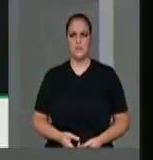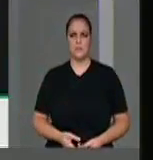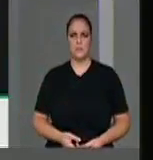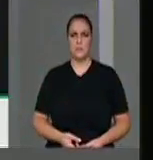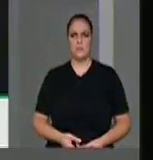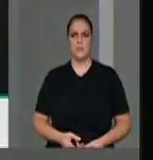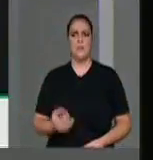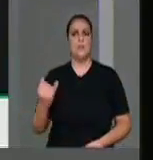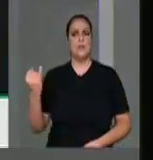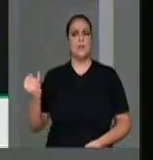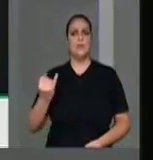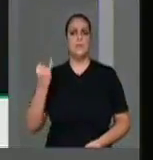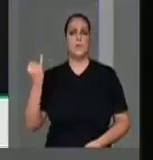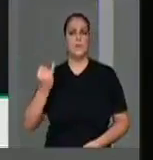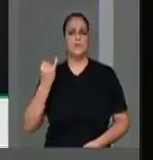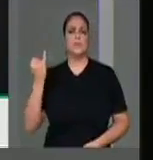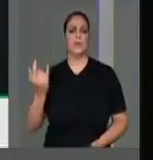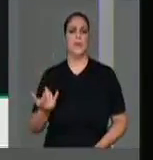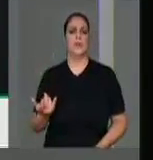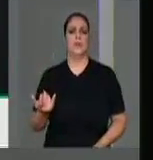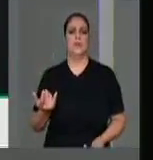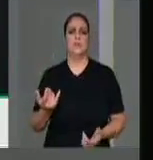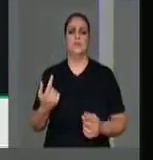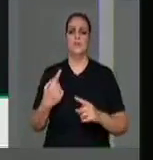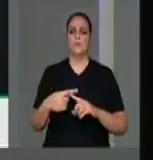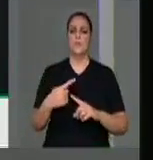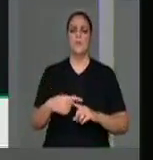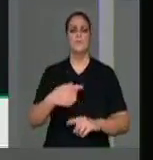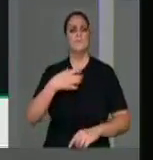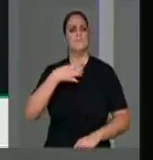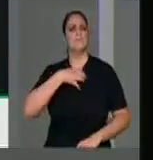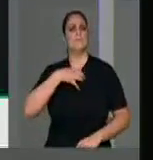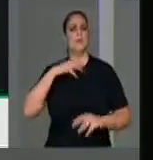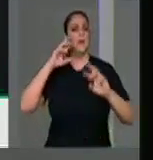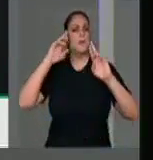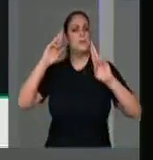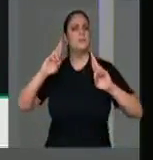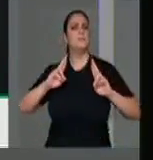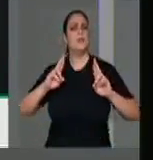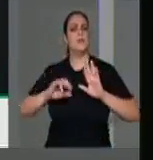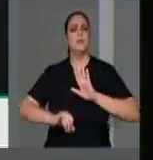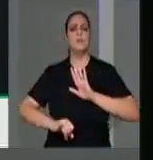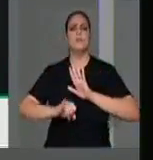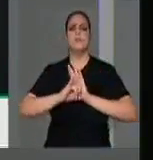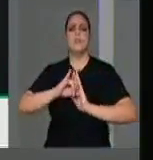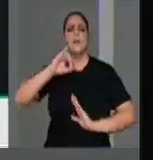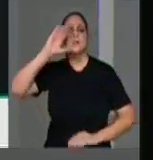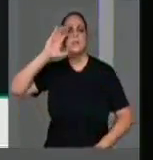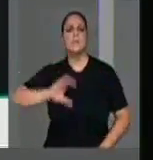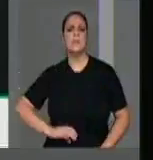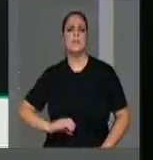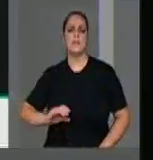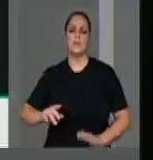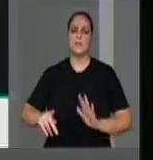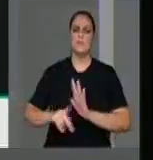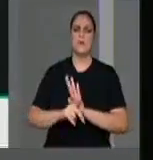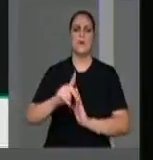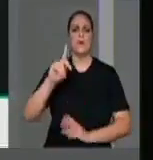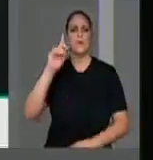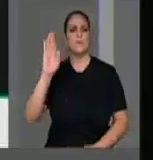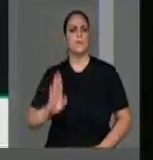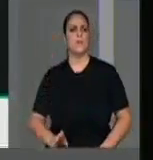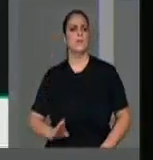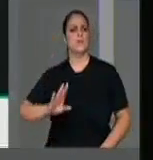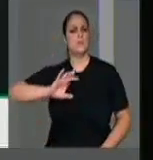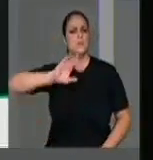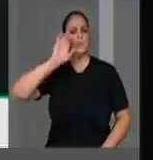resulta no enorme senso de pertencimento, de cidadania, de nacionalidade, de conquista e defesa